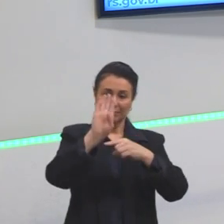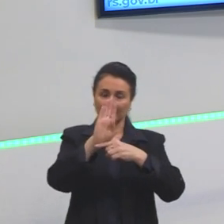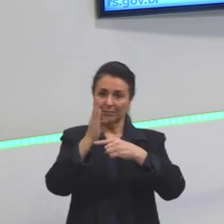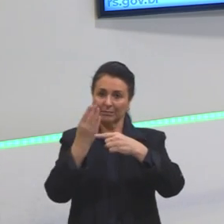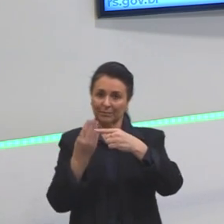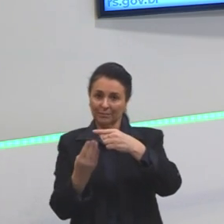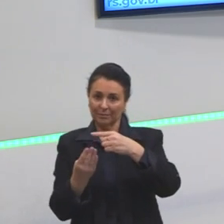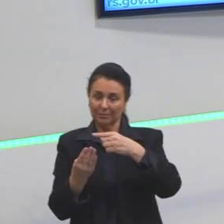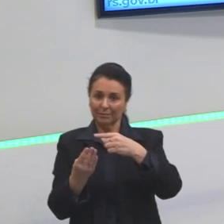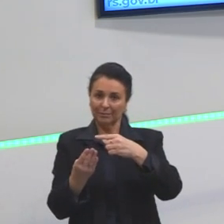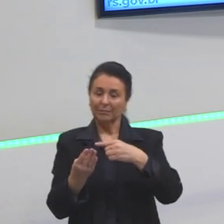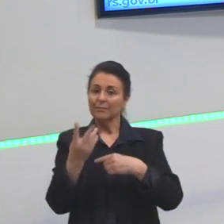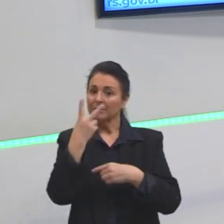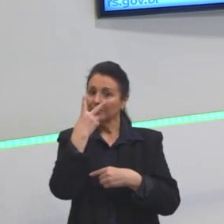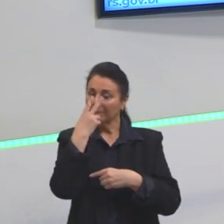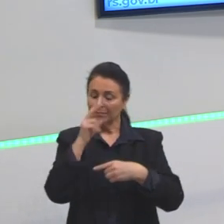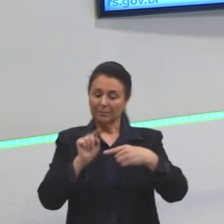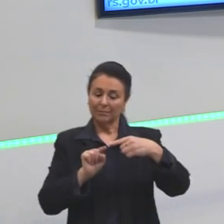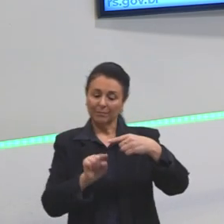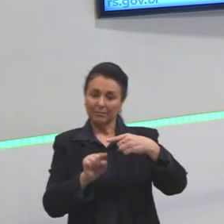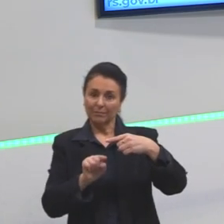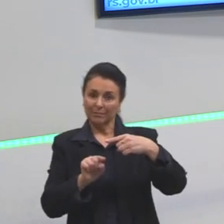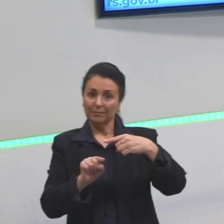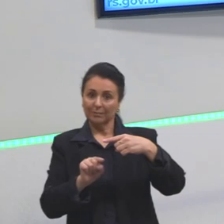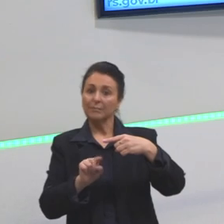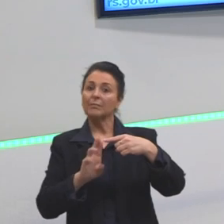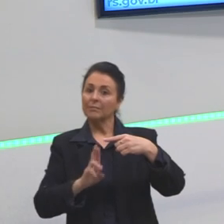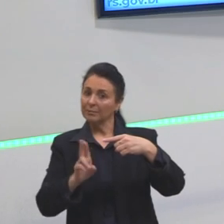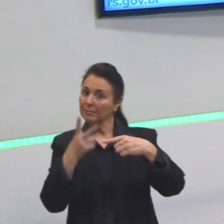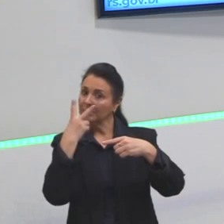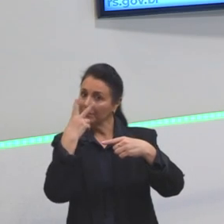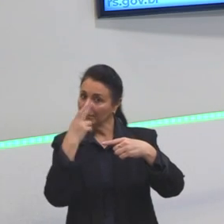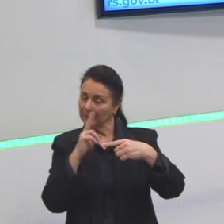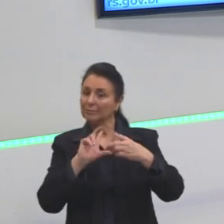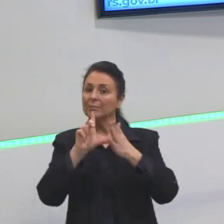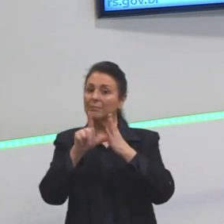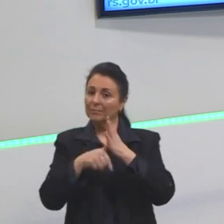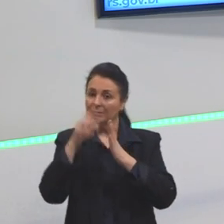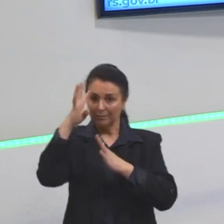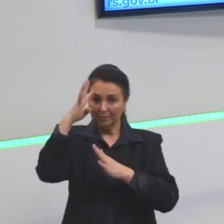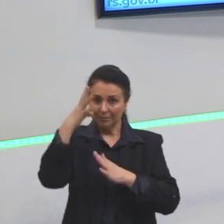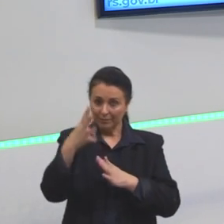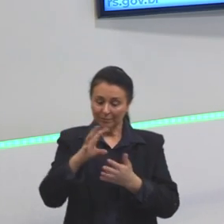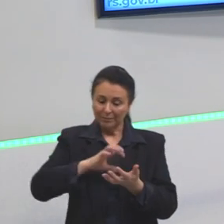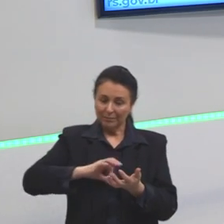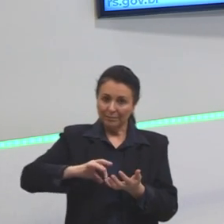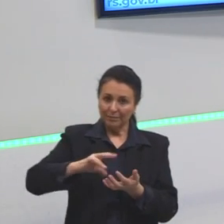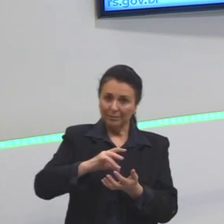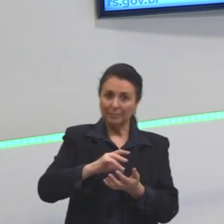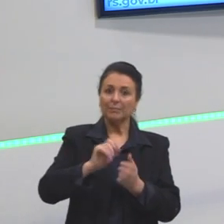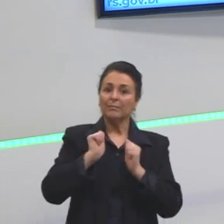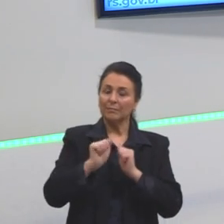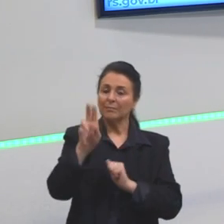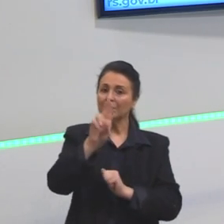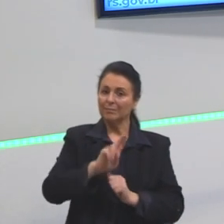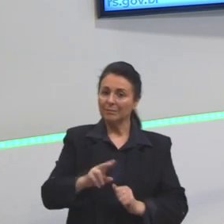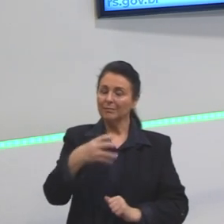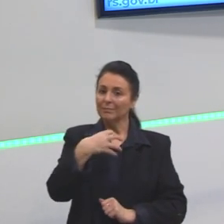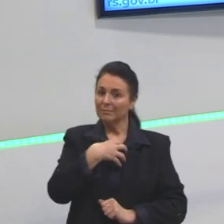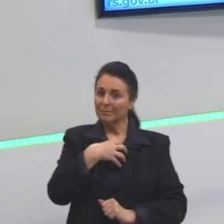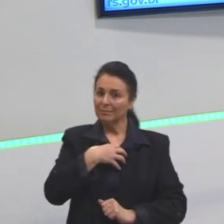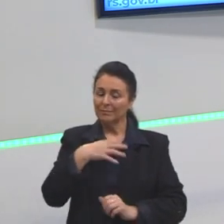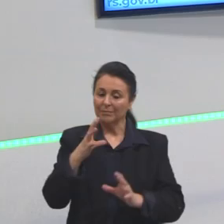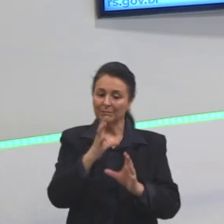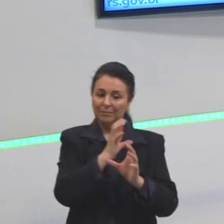Nós igualamos os denominadores para depois resolver. Então, vocês podem utilizar essa mesma maneira quando é para